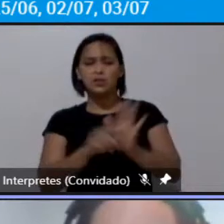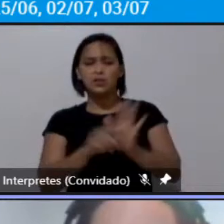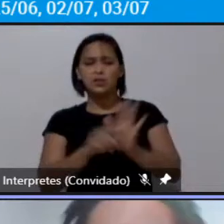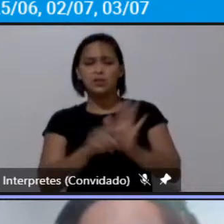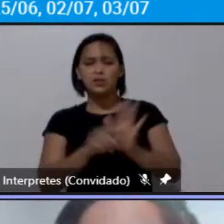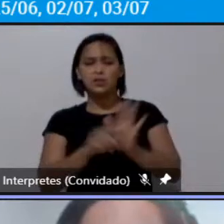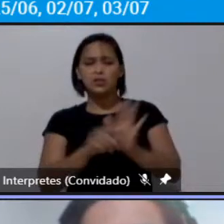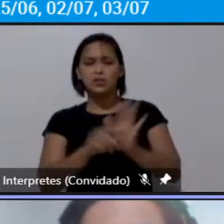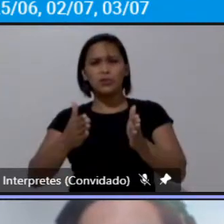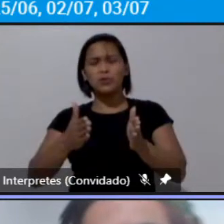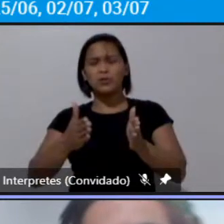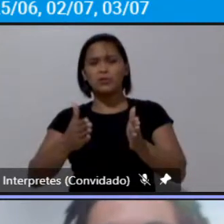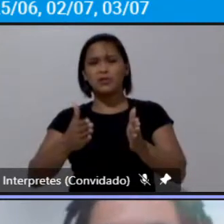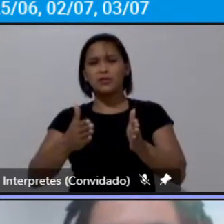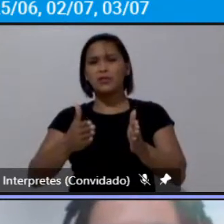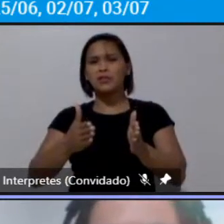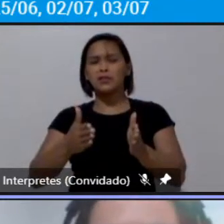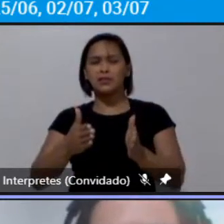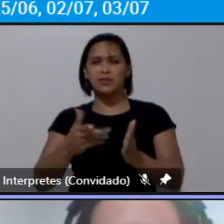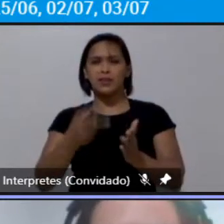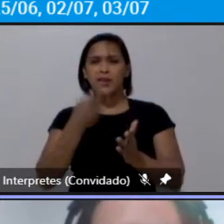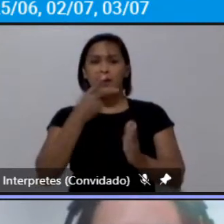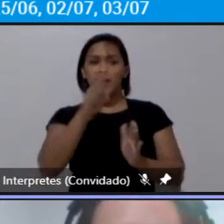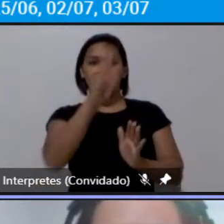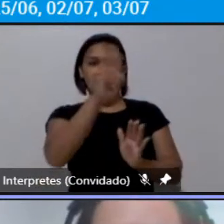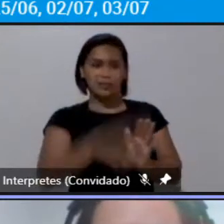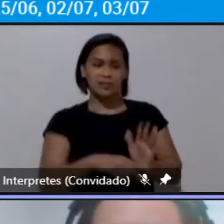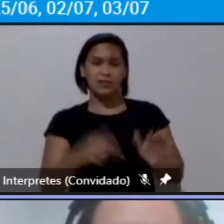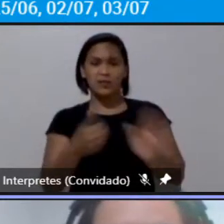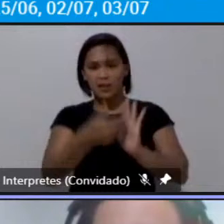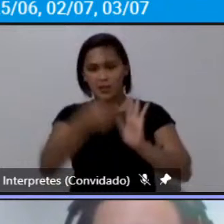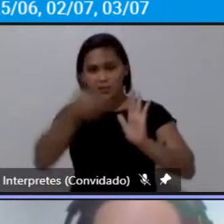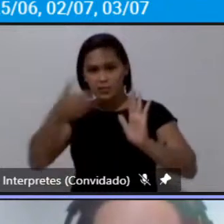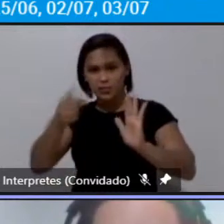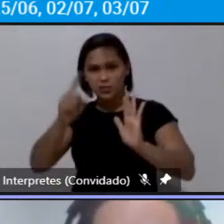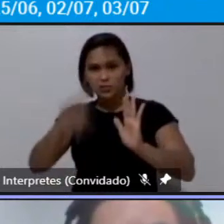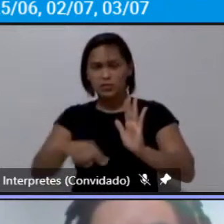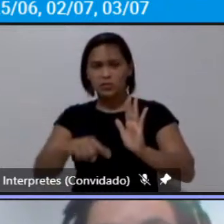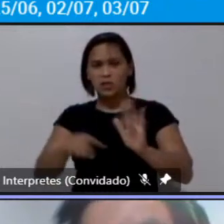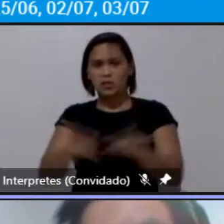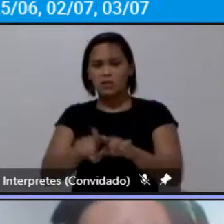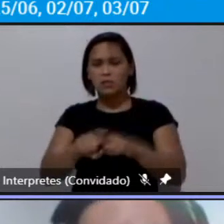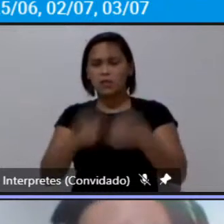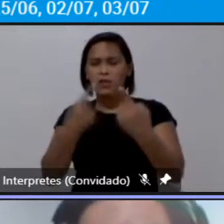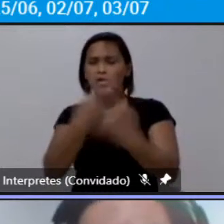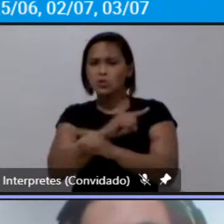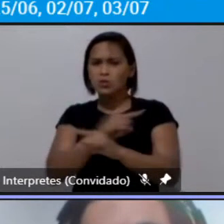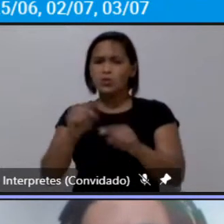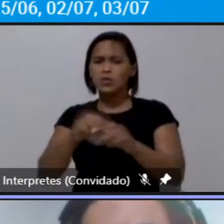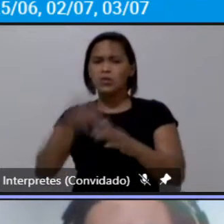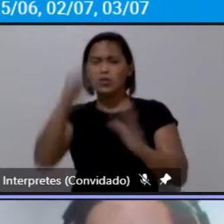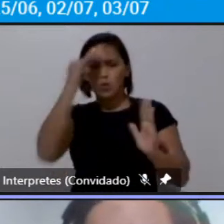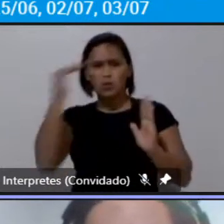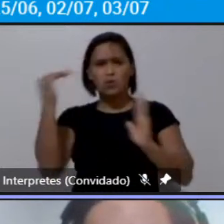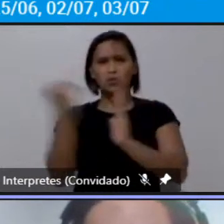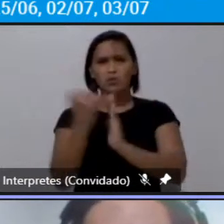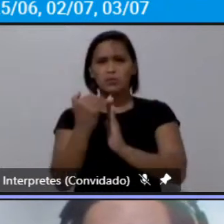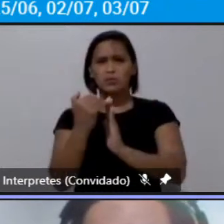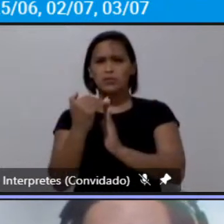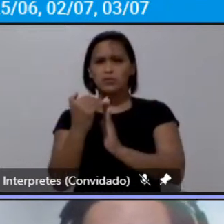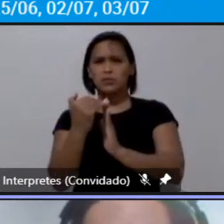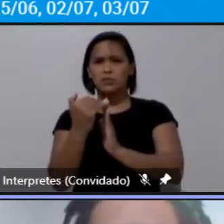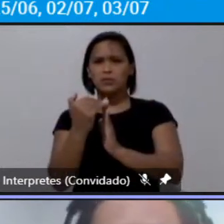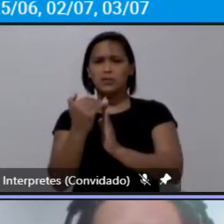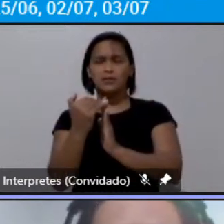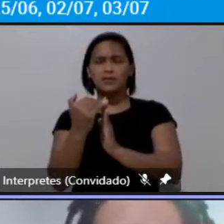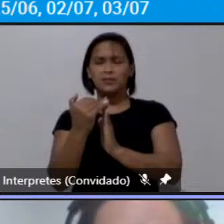e da retirada das contrapartidas né das obrigações que que